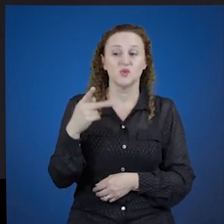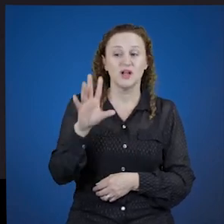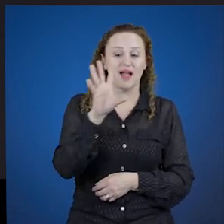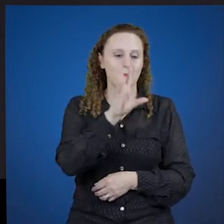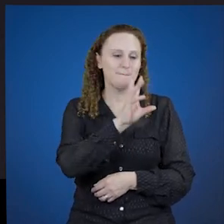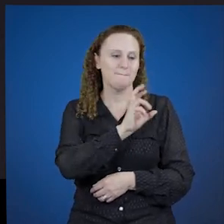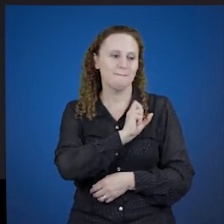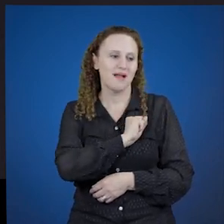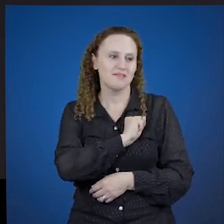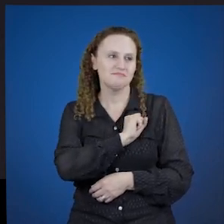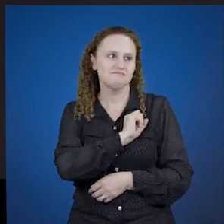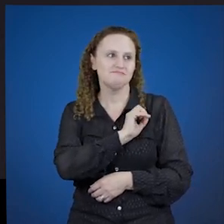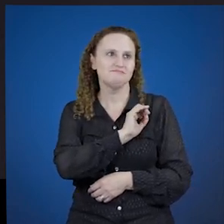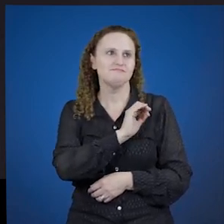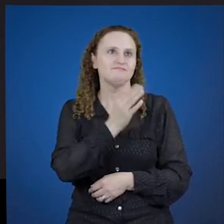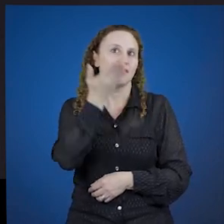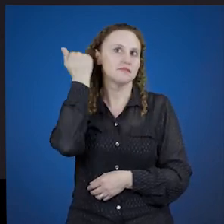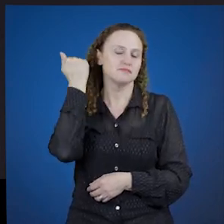amabas.